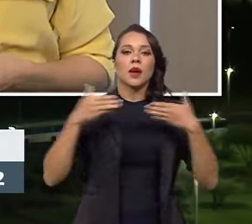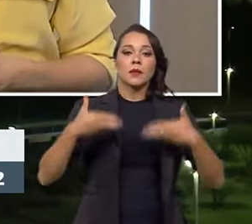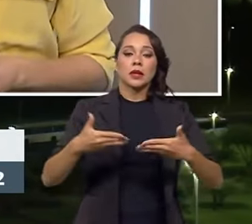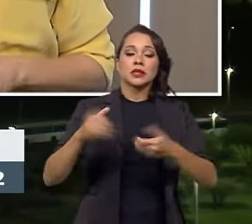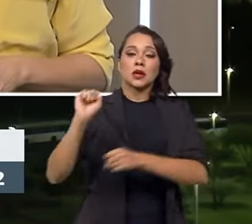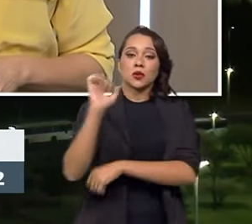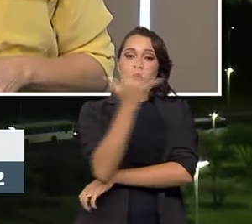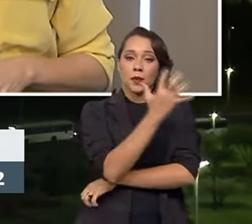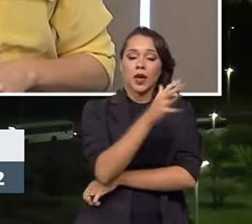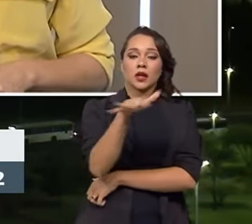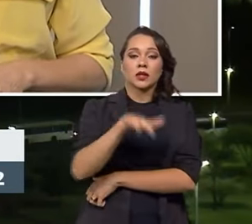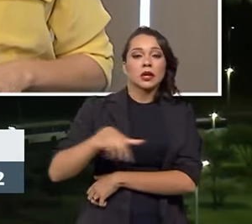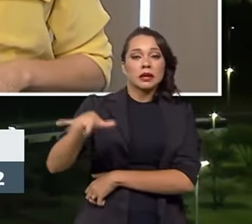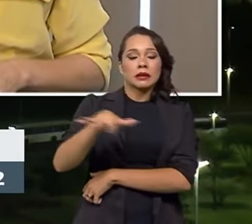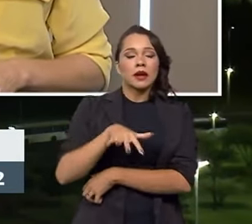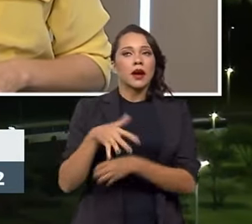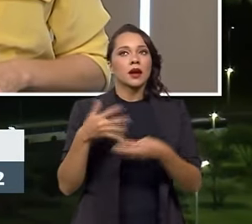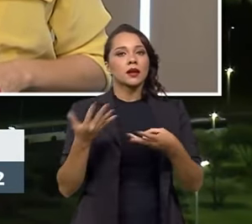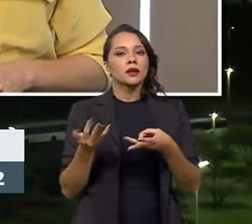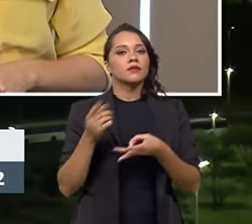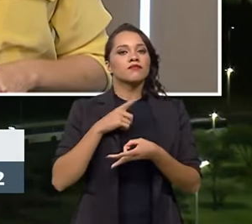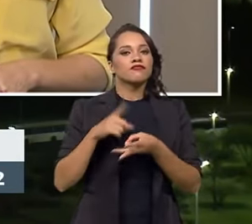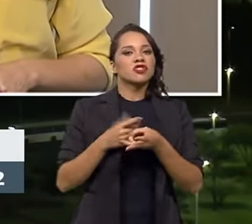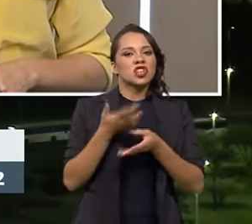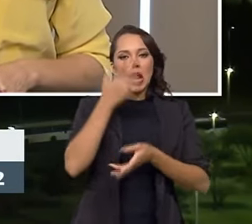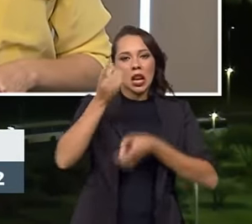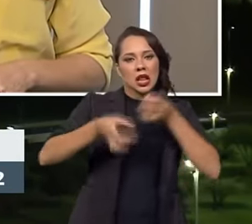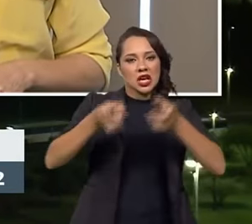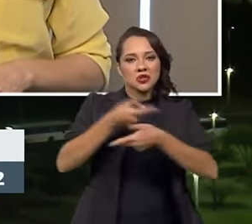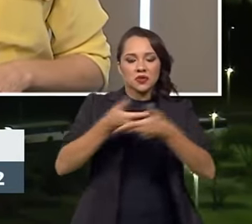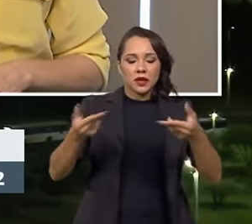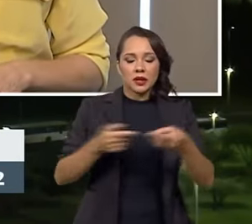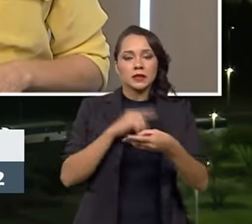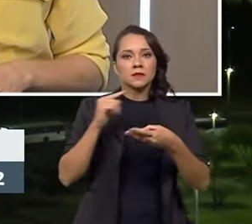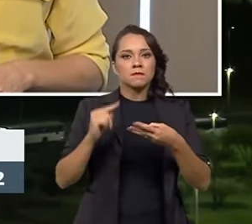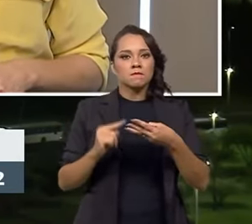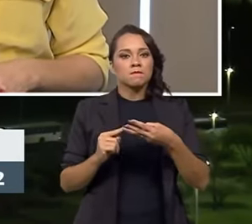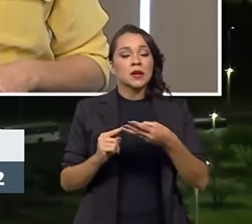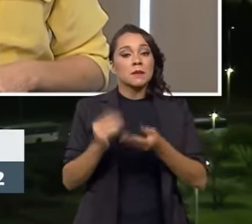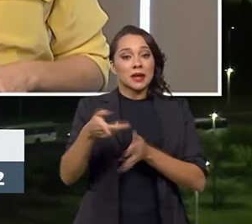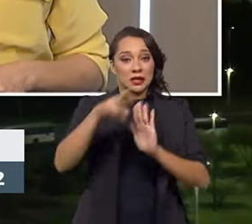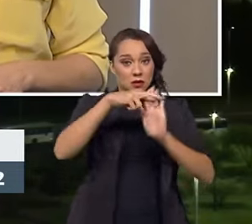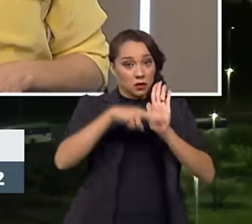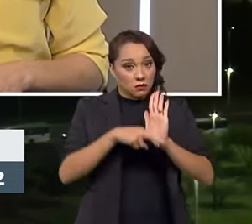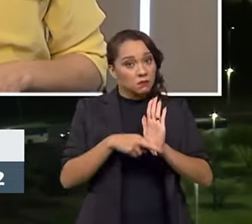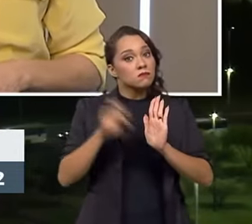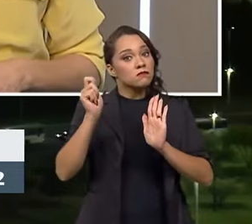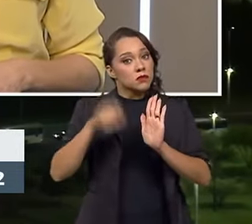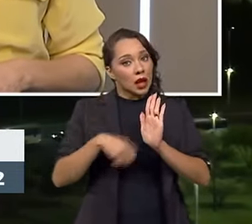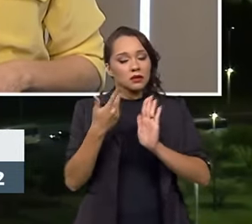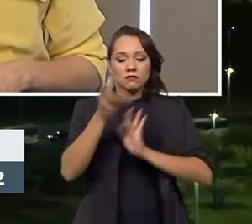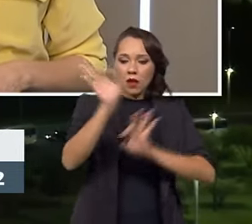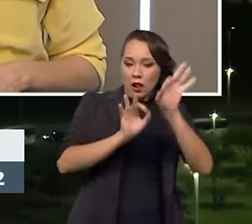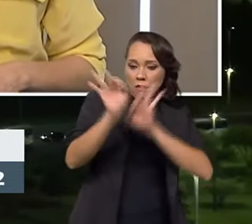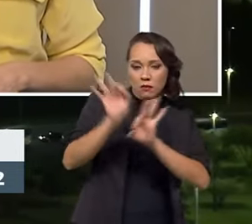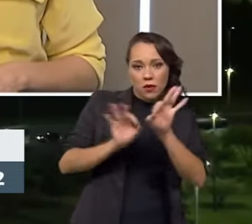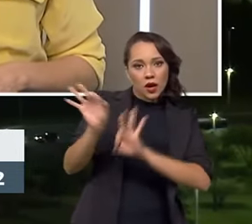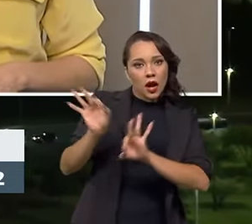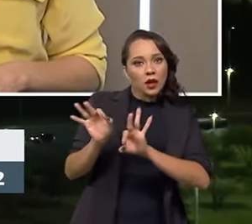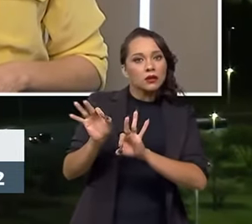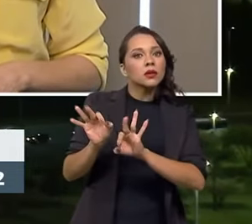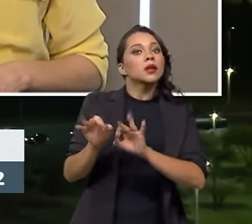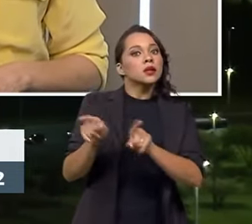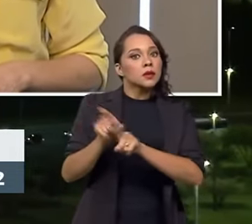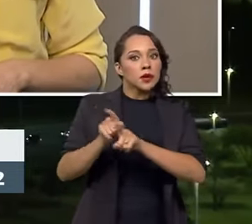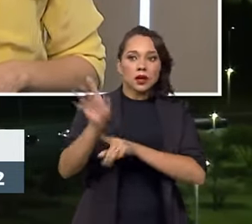de Meio Ambiente na parte de resíduos e etc., para que esse regulamento possa ser construído ao mesmo